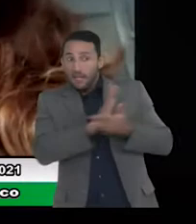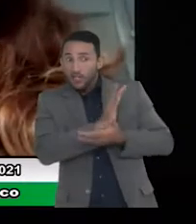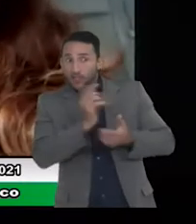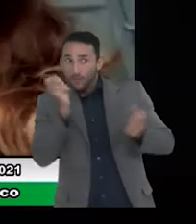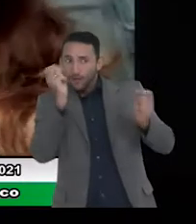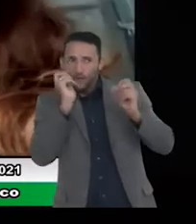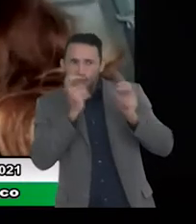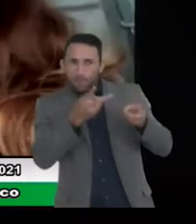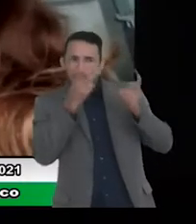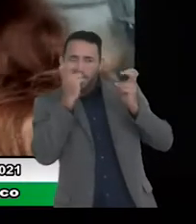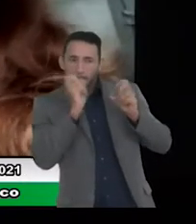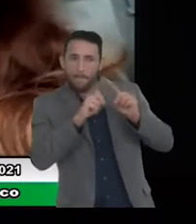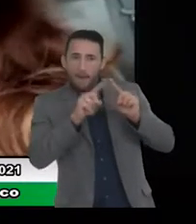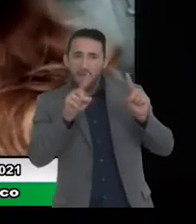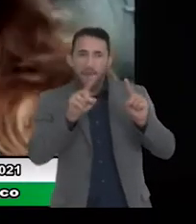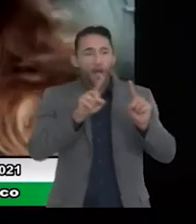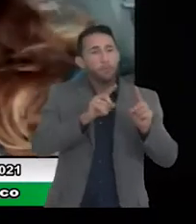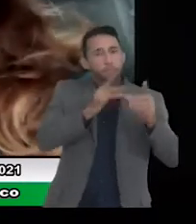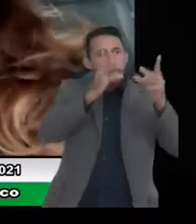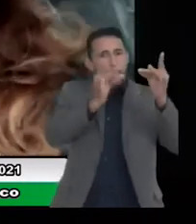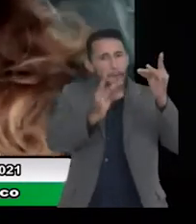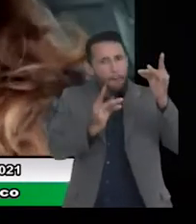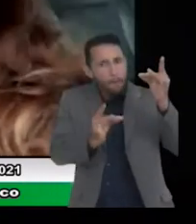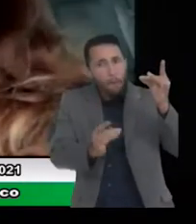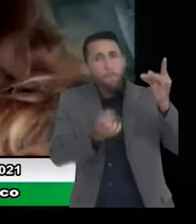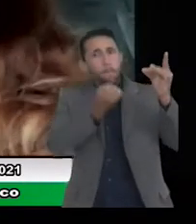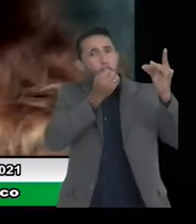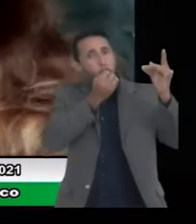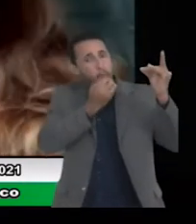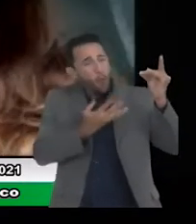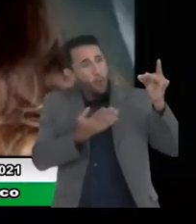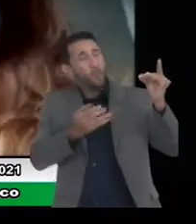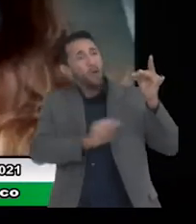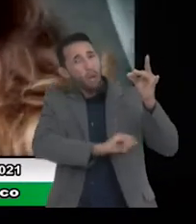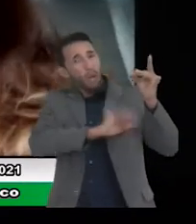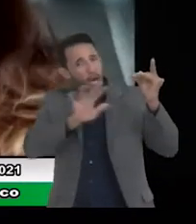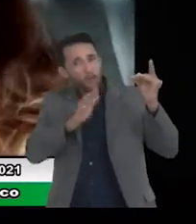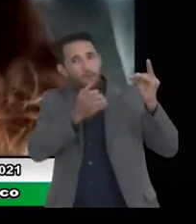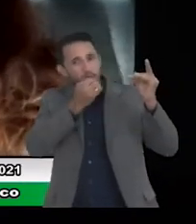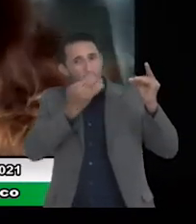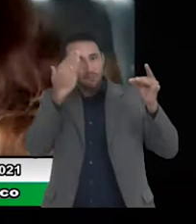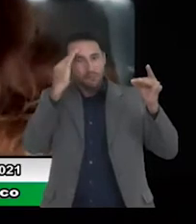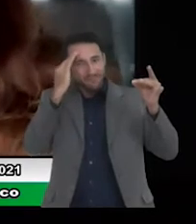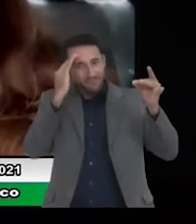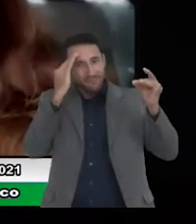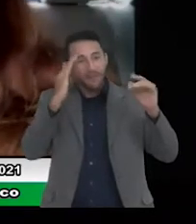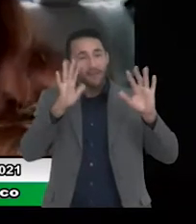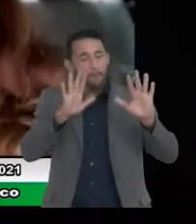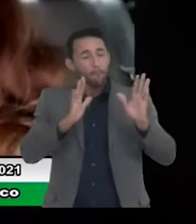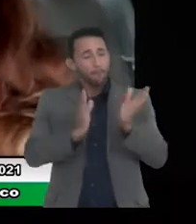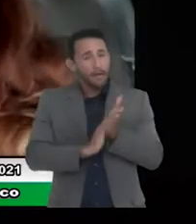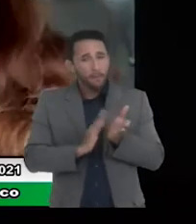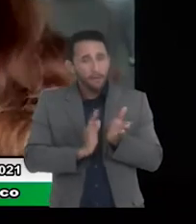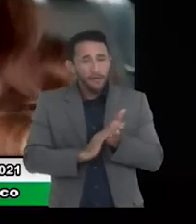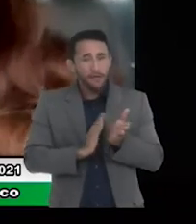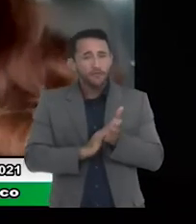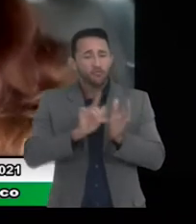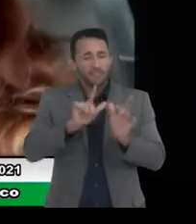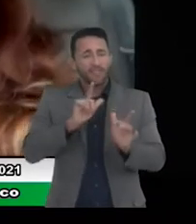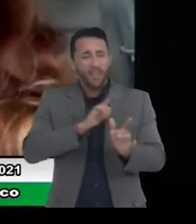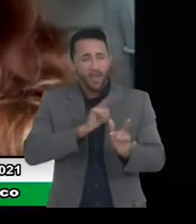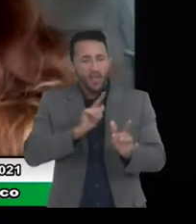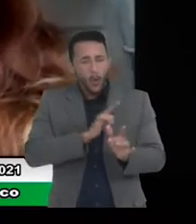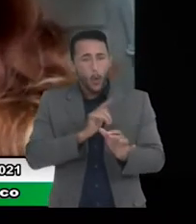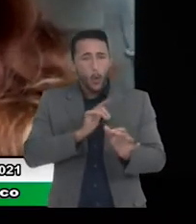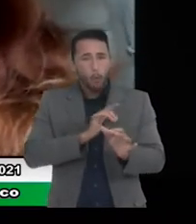da área para entender e ela consegue passar de uma forma extremamente didática parabéns Karine você tem com muita competência